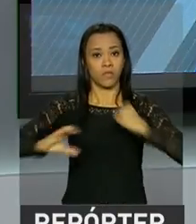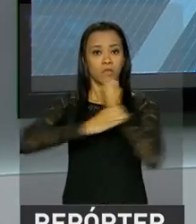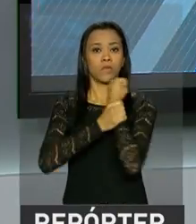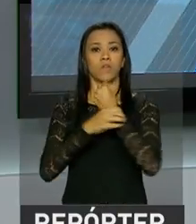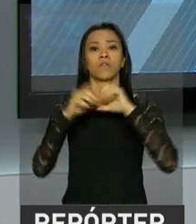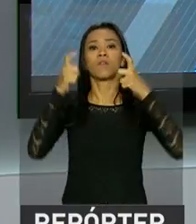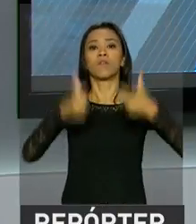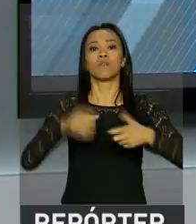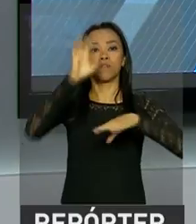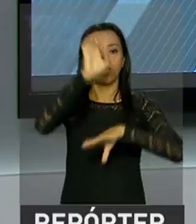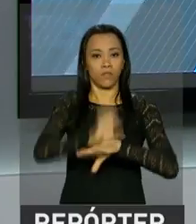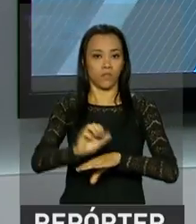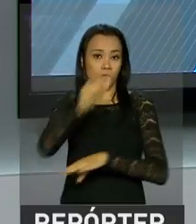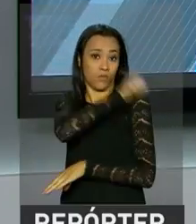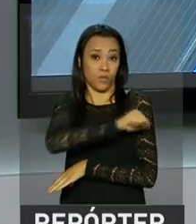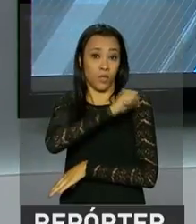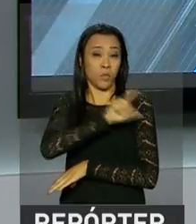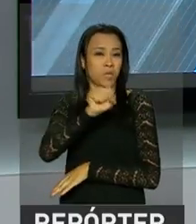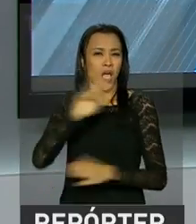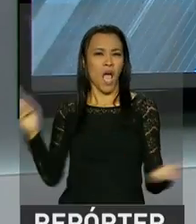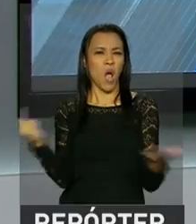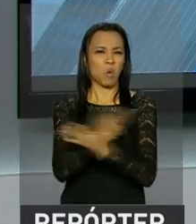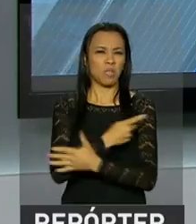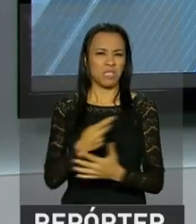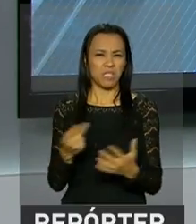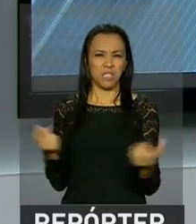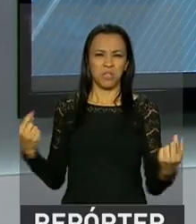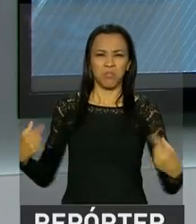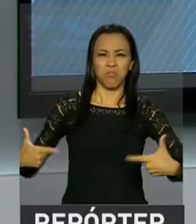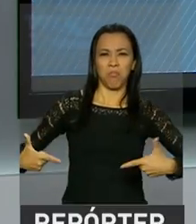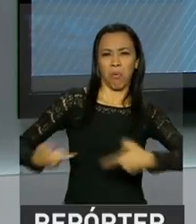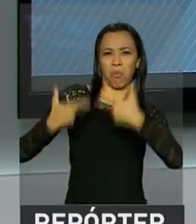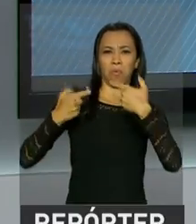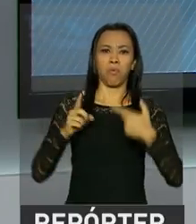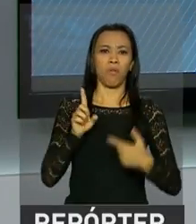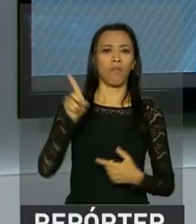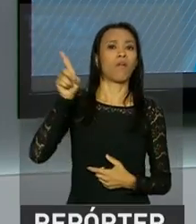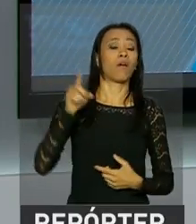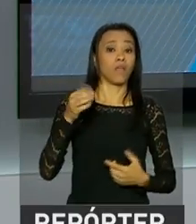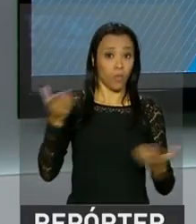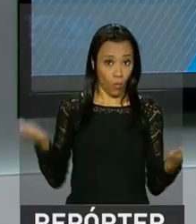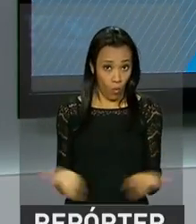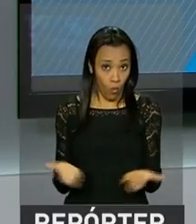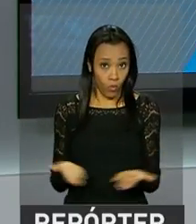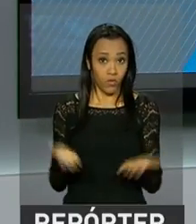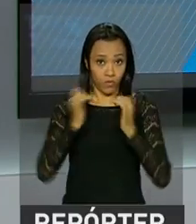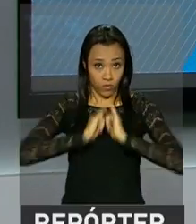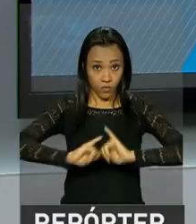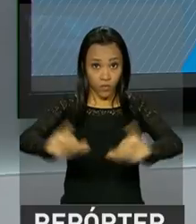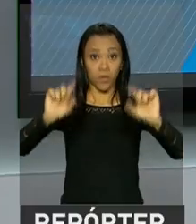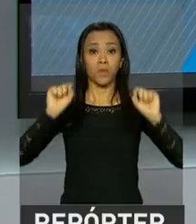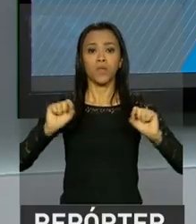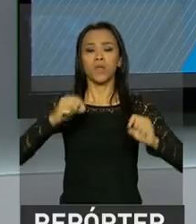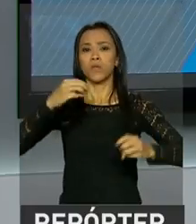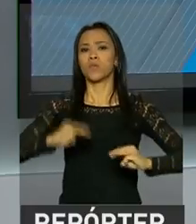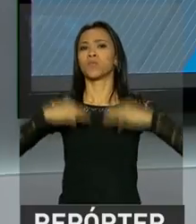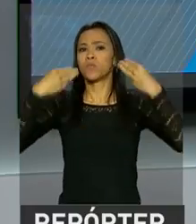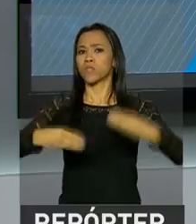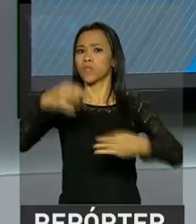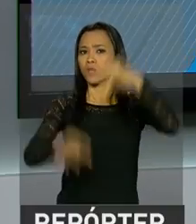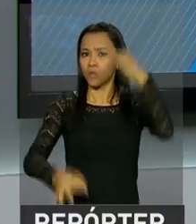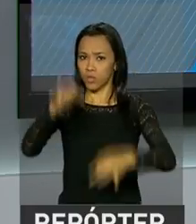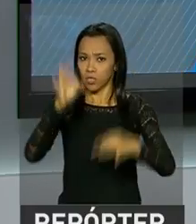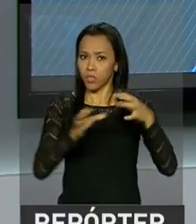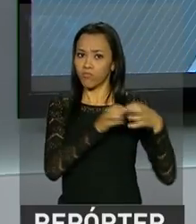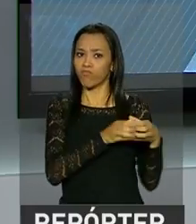após ataques do crime organizado. Em nota publicada hoje, o Ministério da Justiça confirmou o